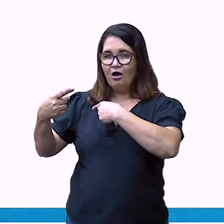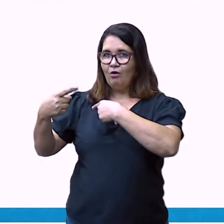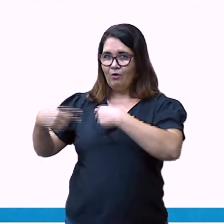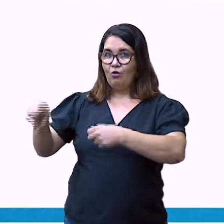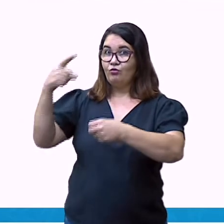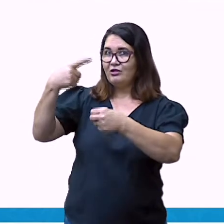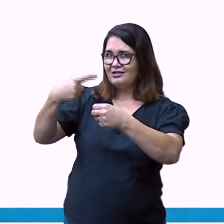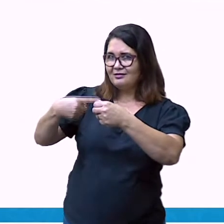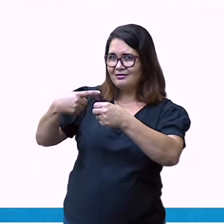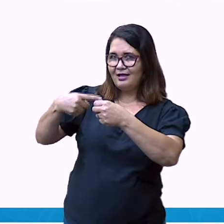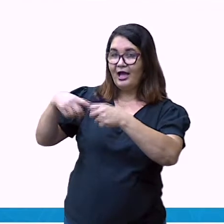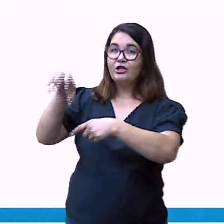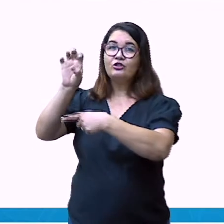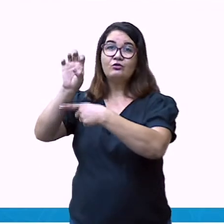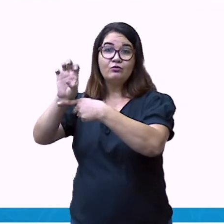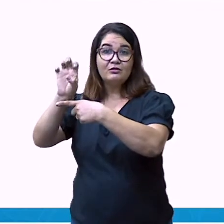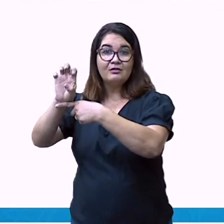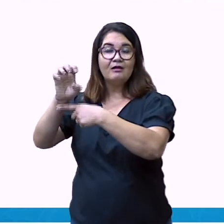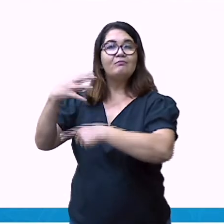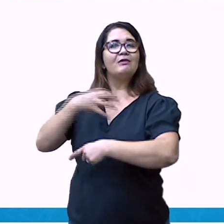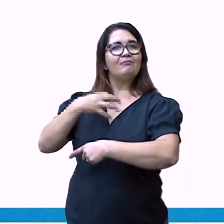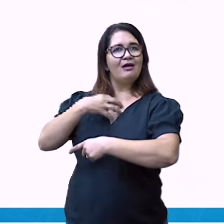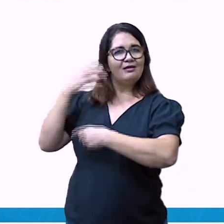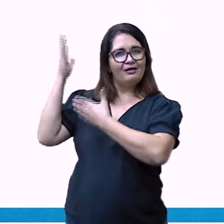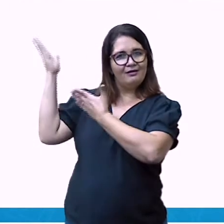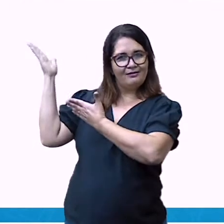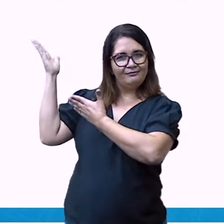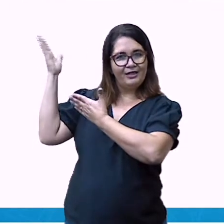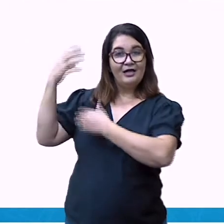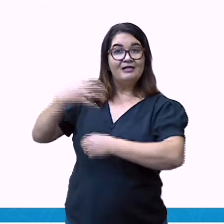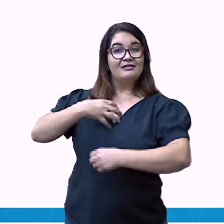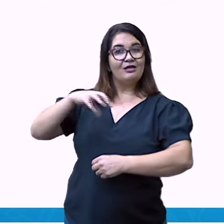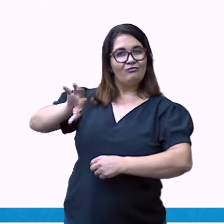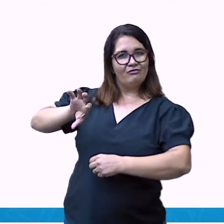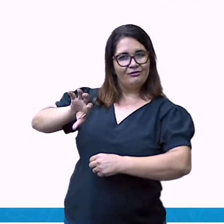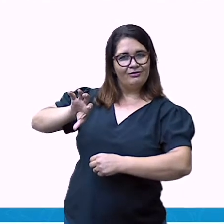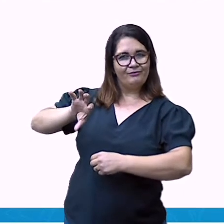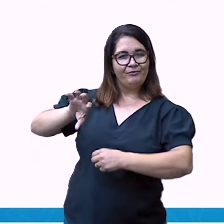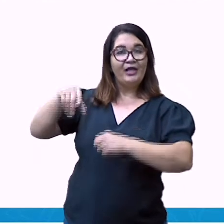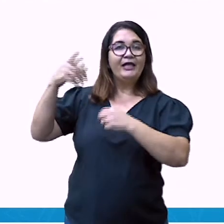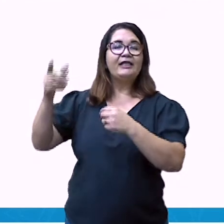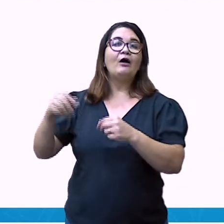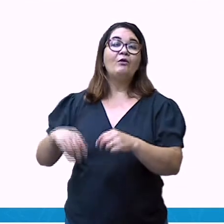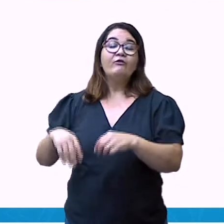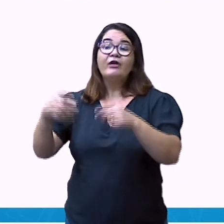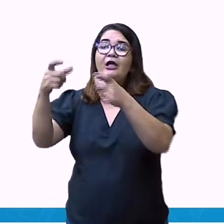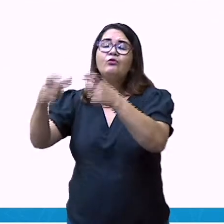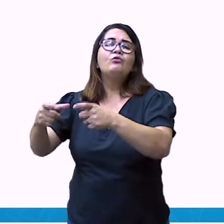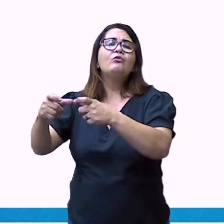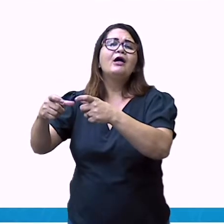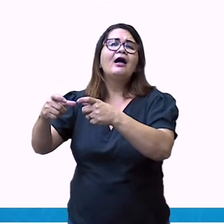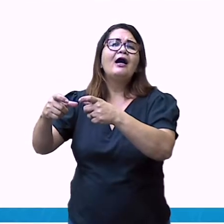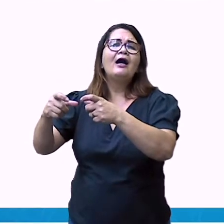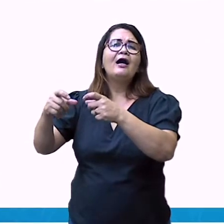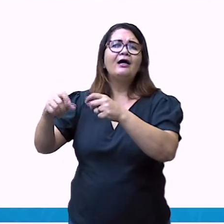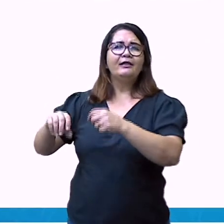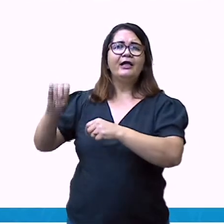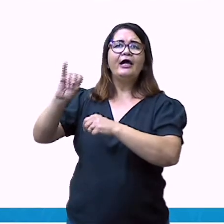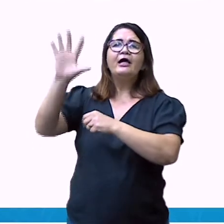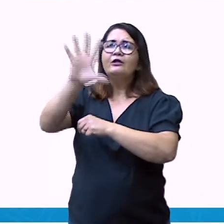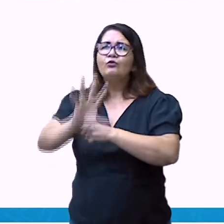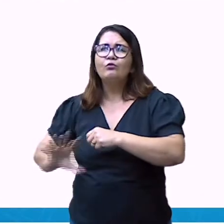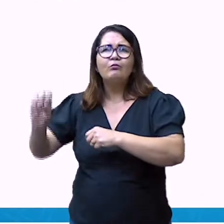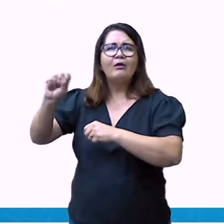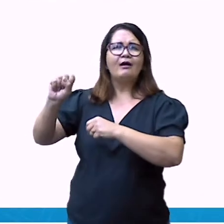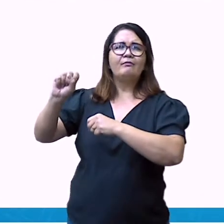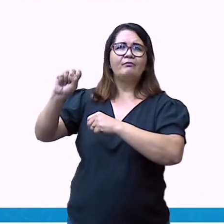estado da Bahia. Situada na zona da mata, na região nordeste do Brasil, Salvador é notável